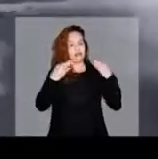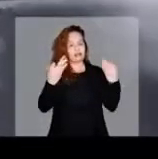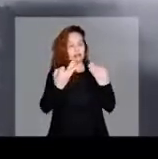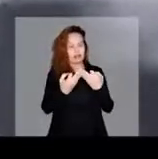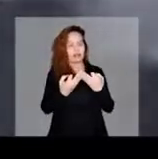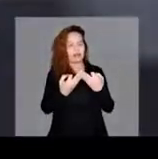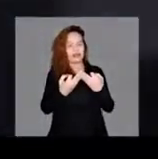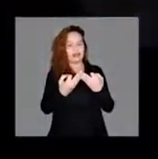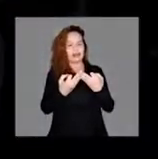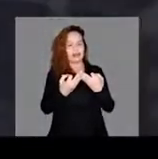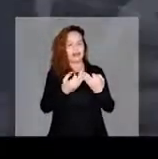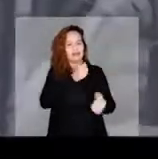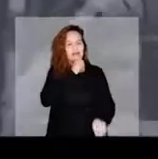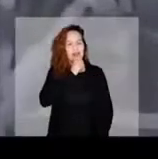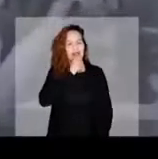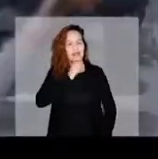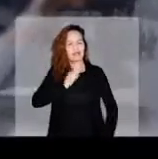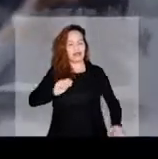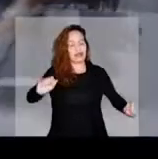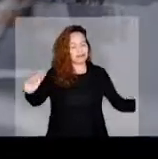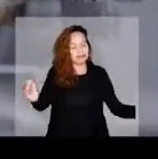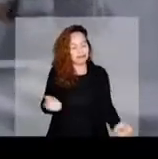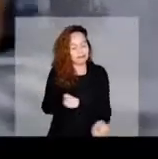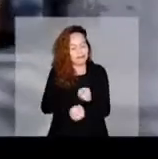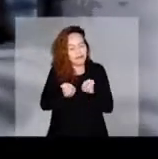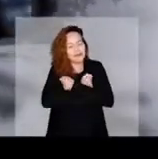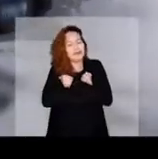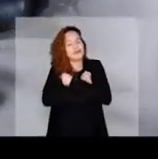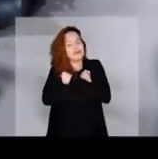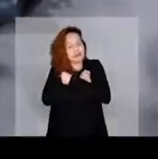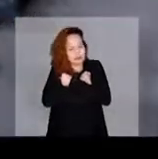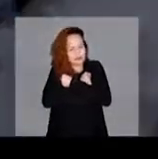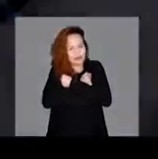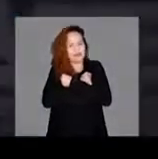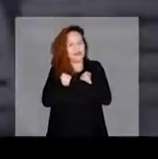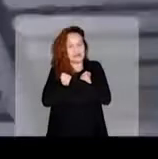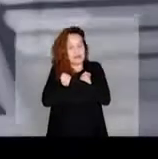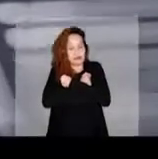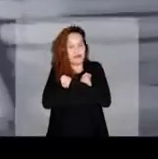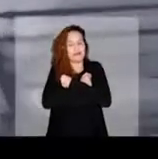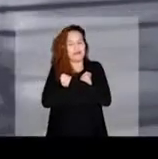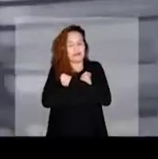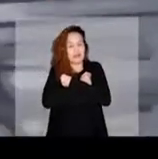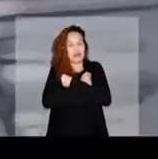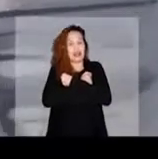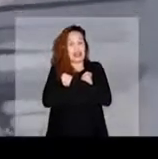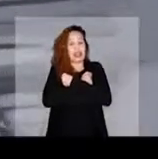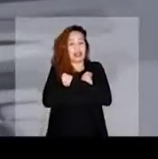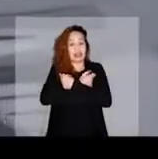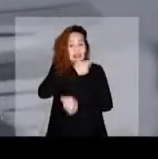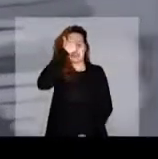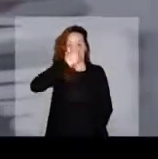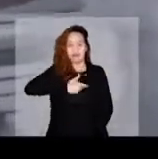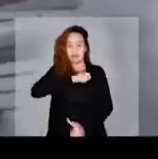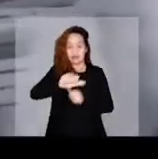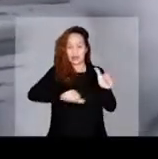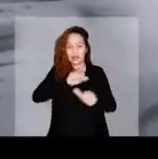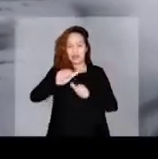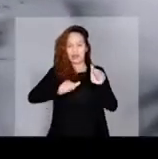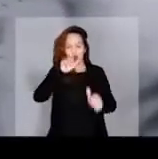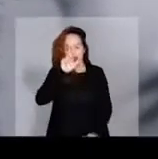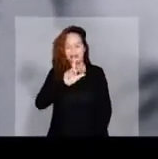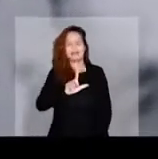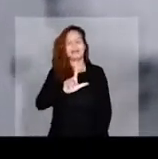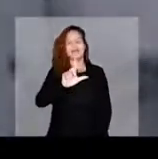Sou como tantos que foram abraçados por essa terra. Macapá é uma mãe que fez de mim um